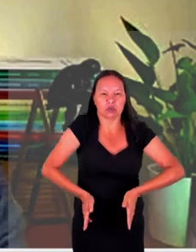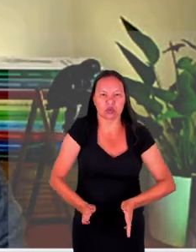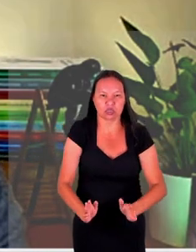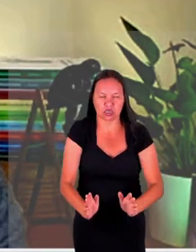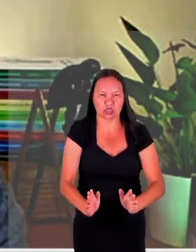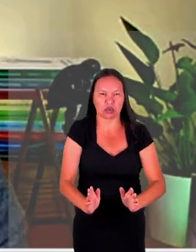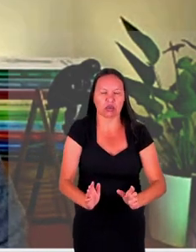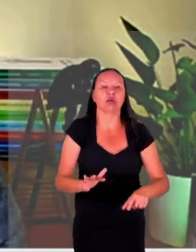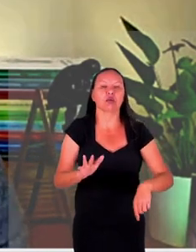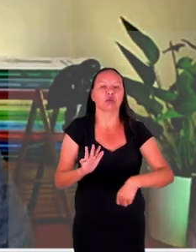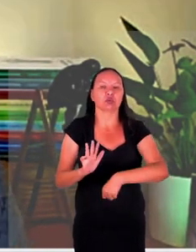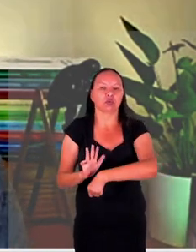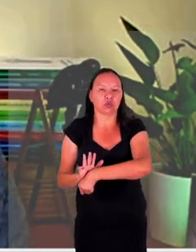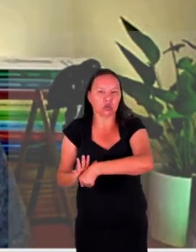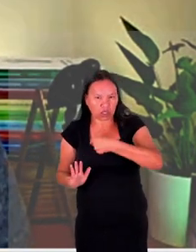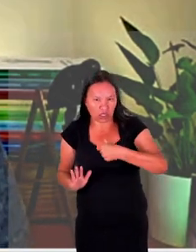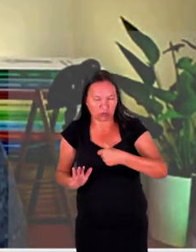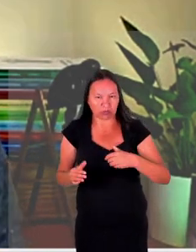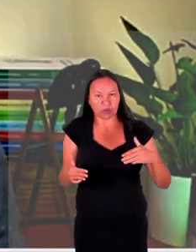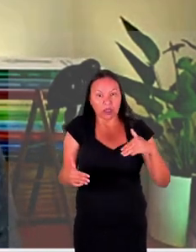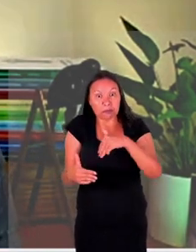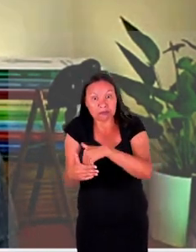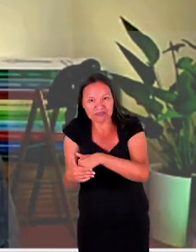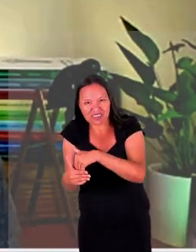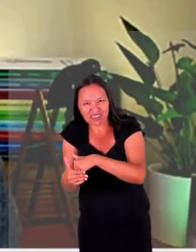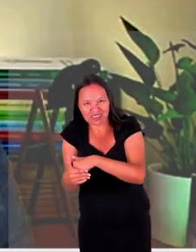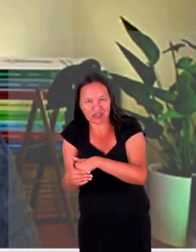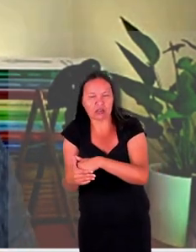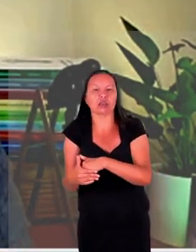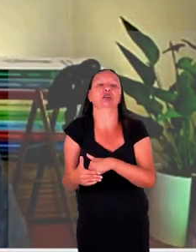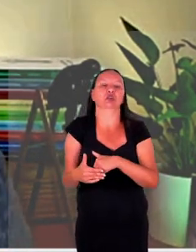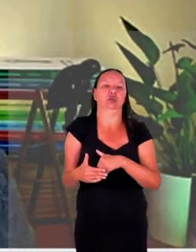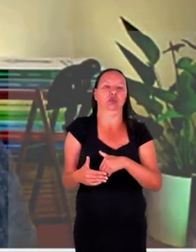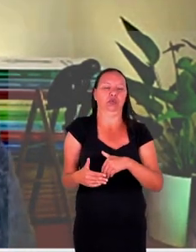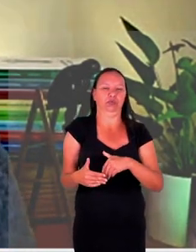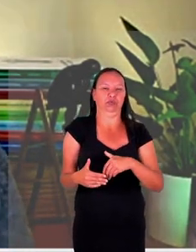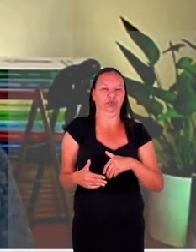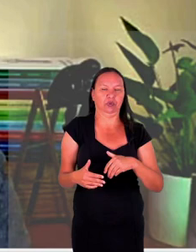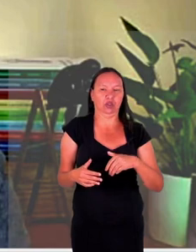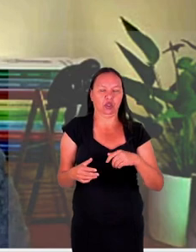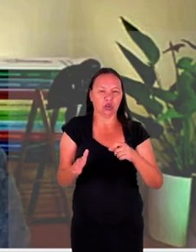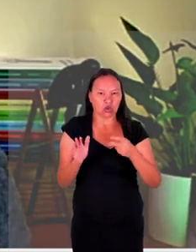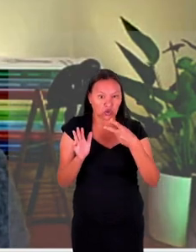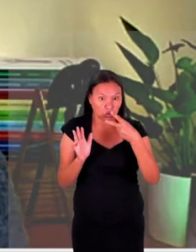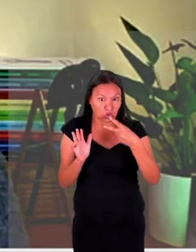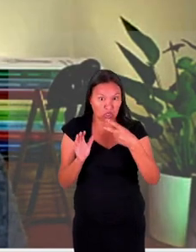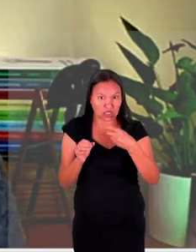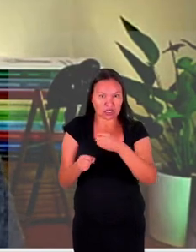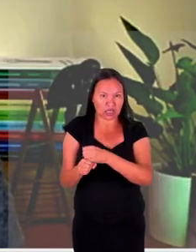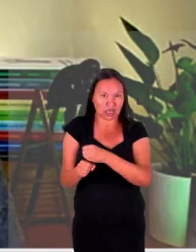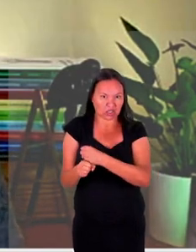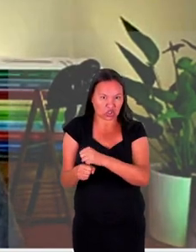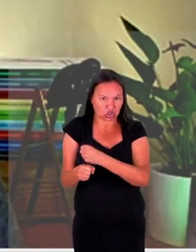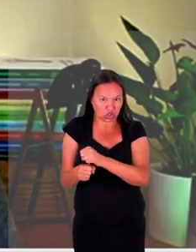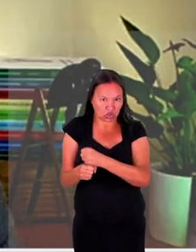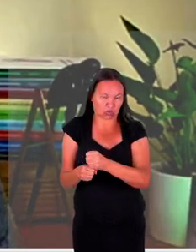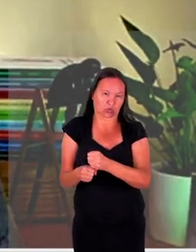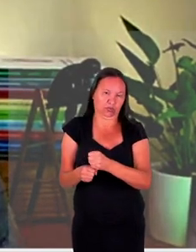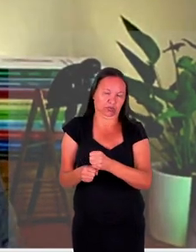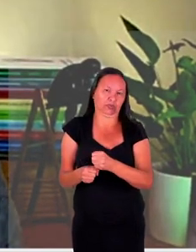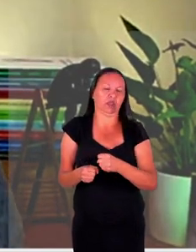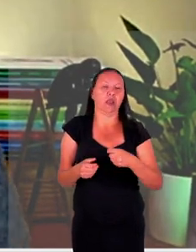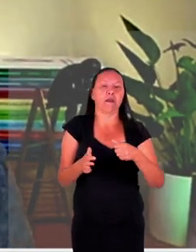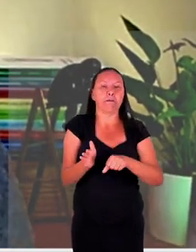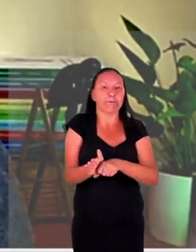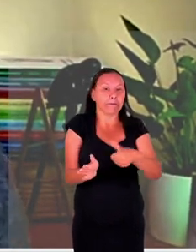do crime e dentro do estatuto do TPI existem dois artigos específicos que merecem menção o primeiro